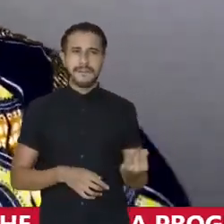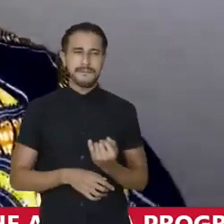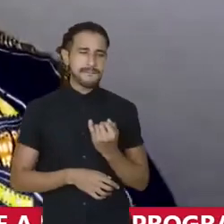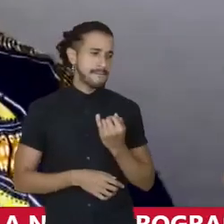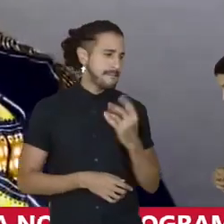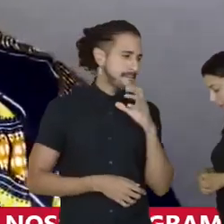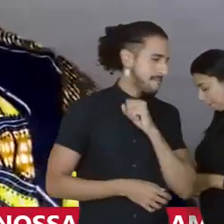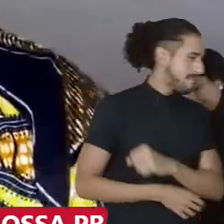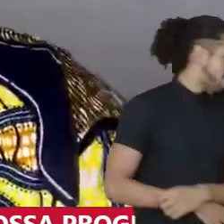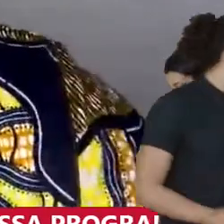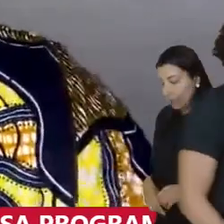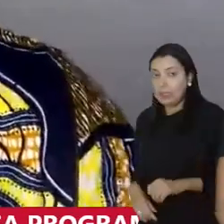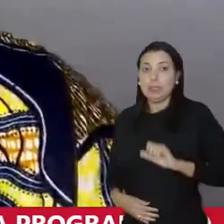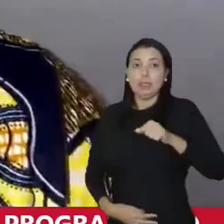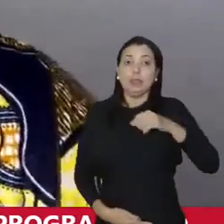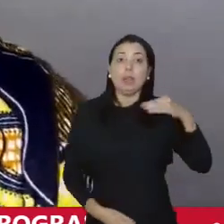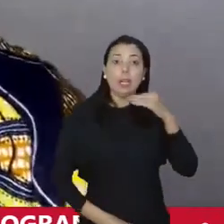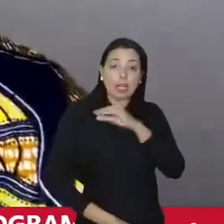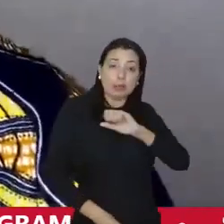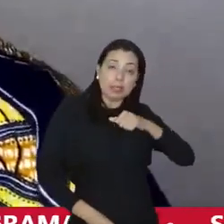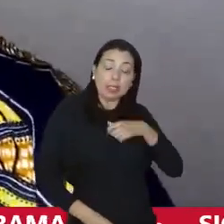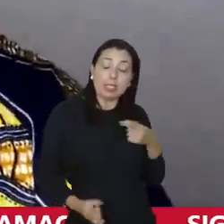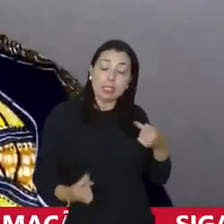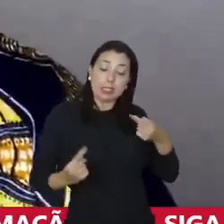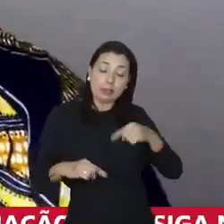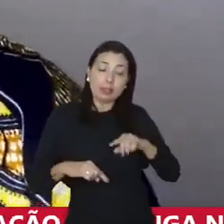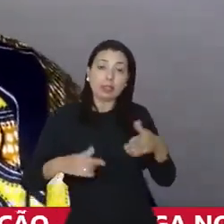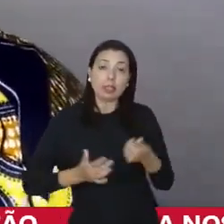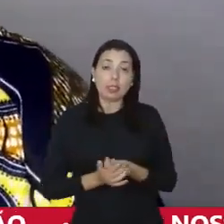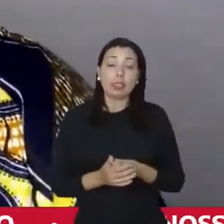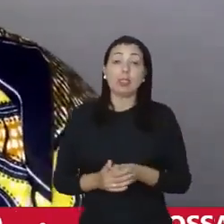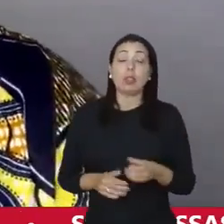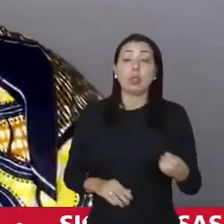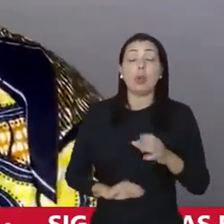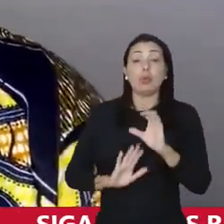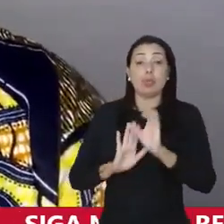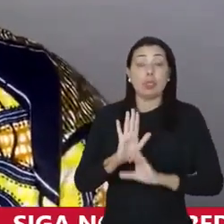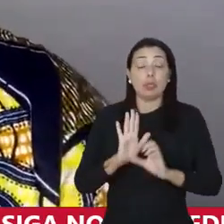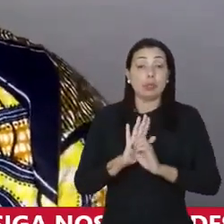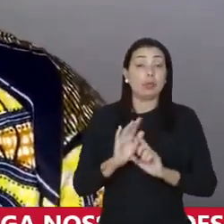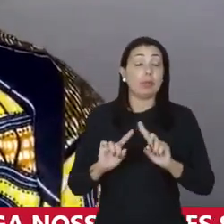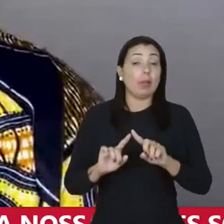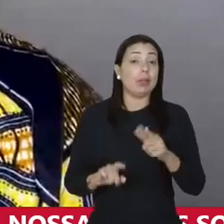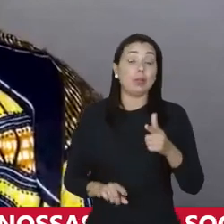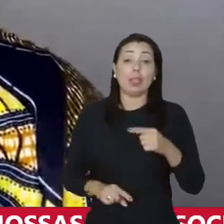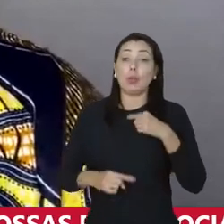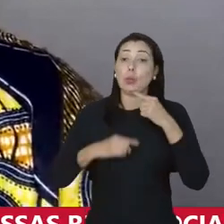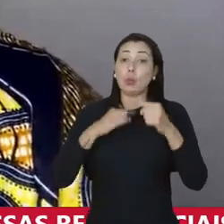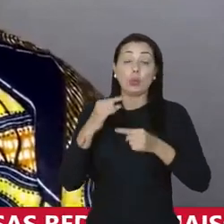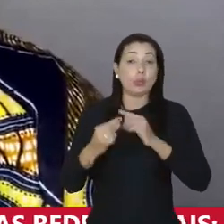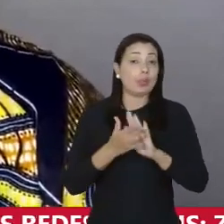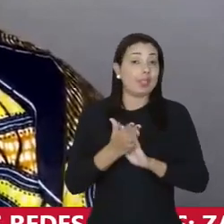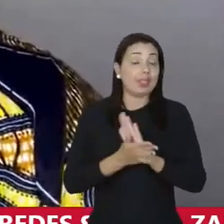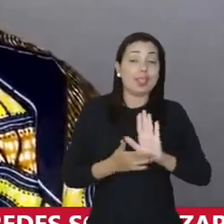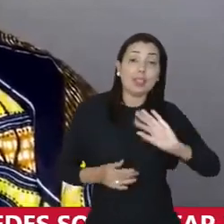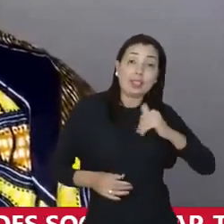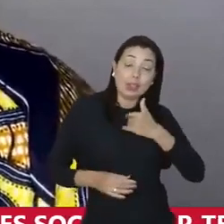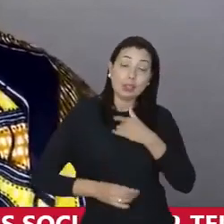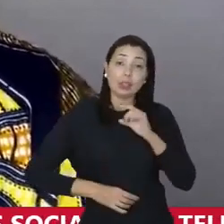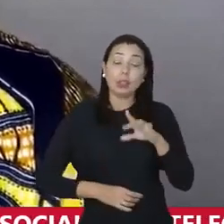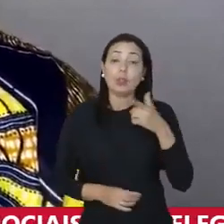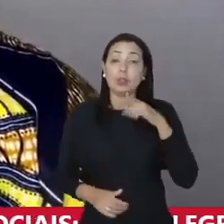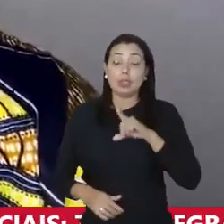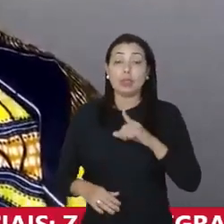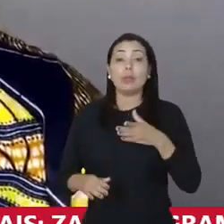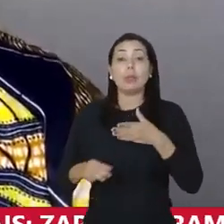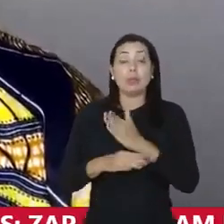rápido até, diante de todos os desafios que é aprovar um estatuto, mas eu não tenho dúvidas de que a gente só conseguiu